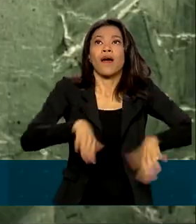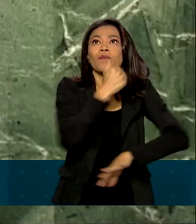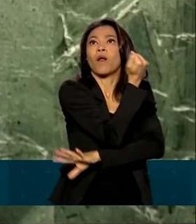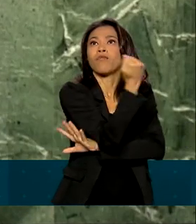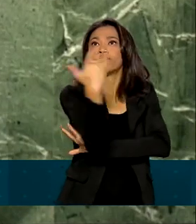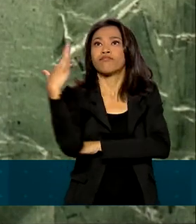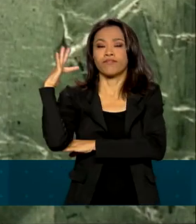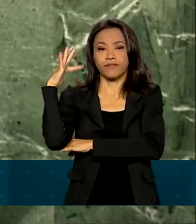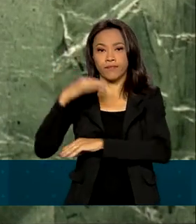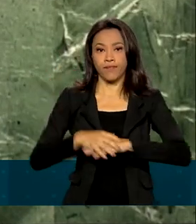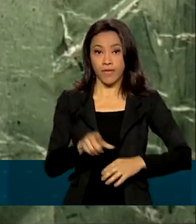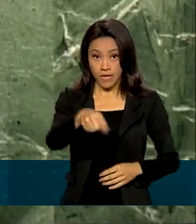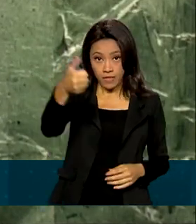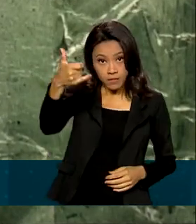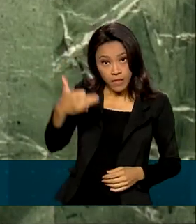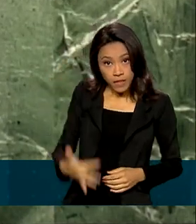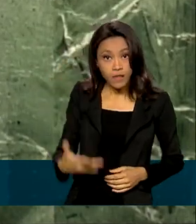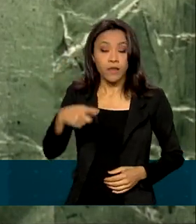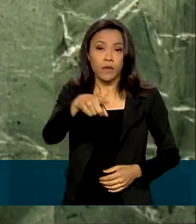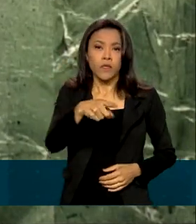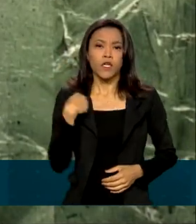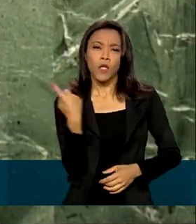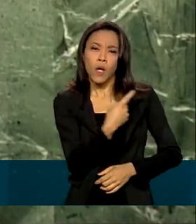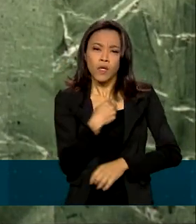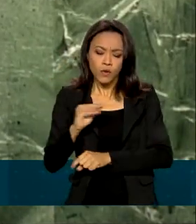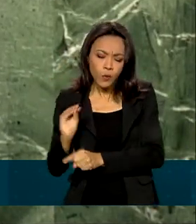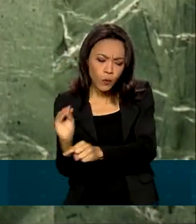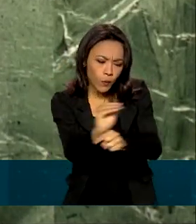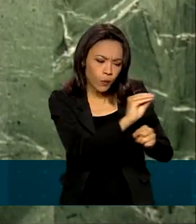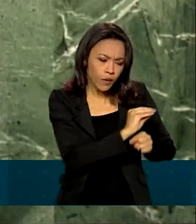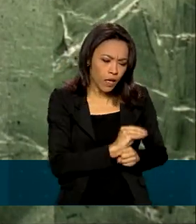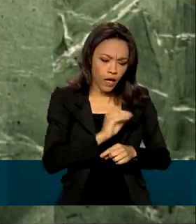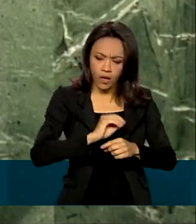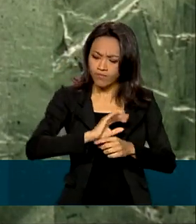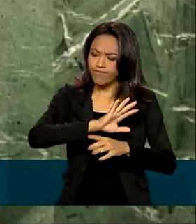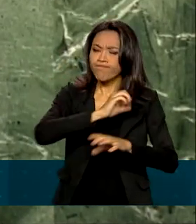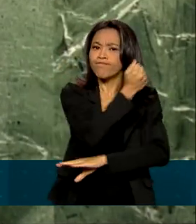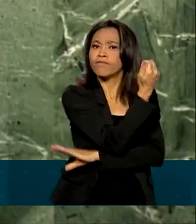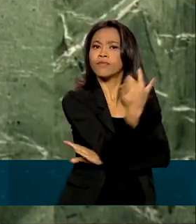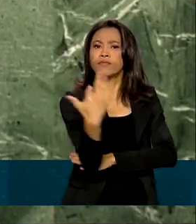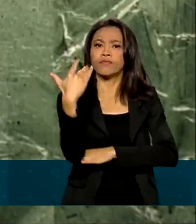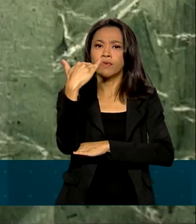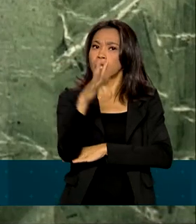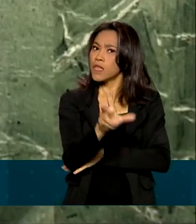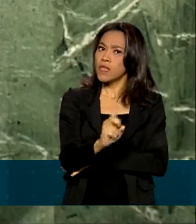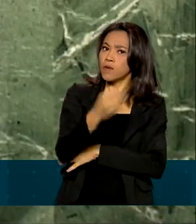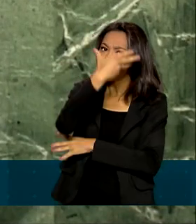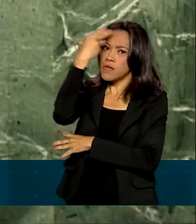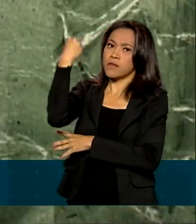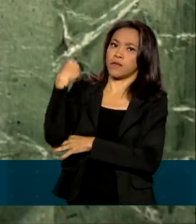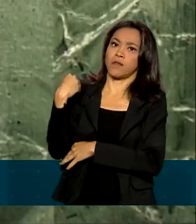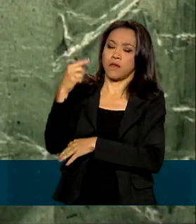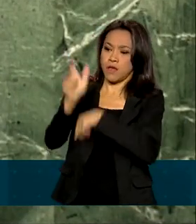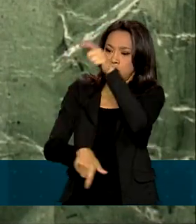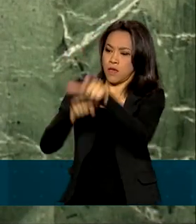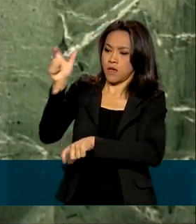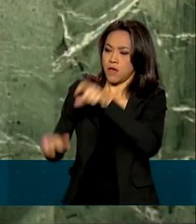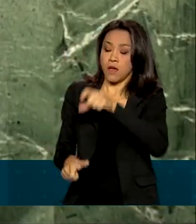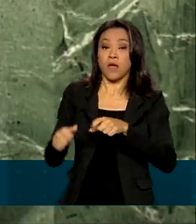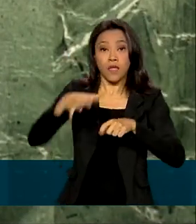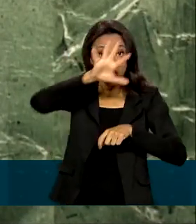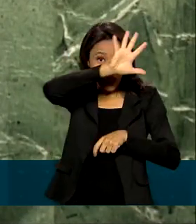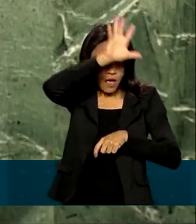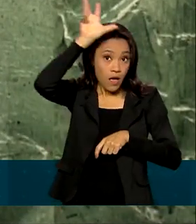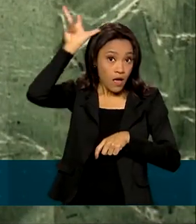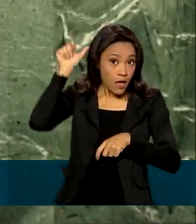fundamental que, ao cuidarmos do meio ambiente, não esqueçamos das pessoas. A região amazônica abriga mais